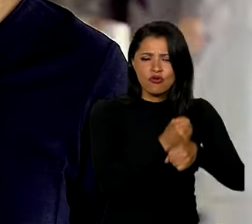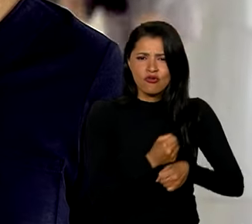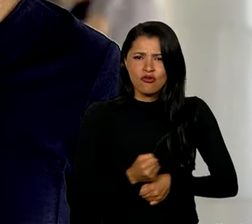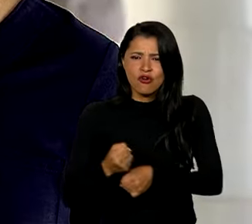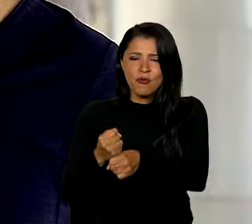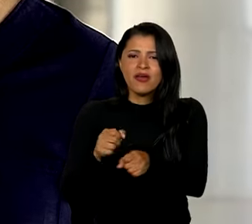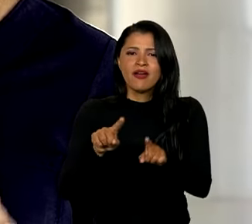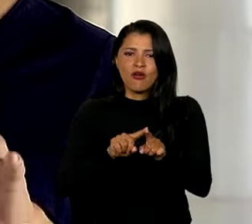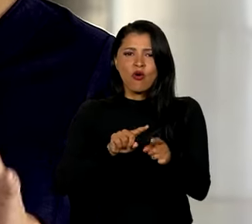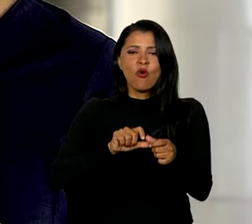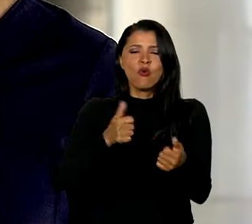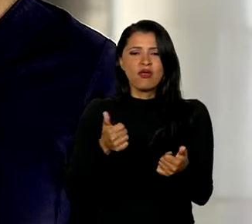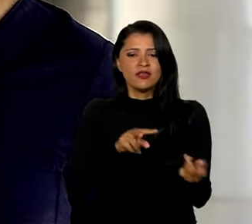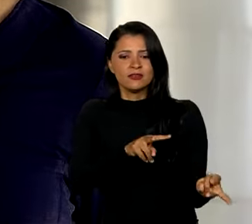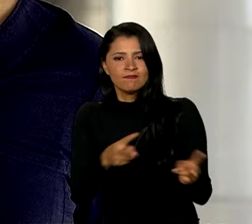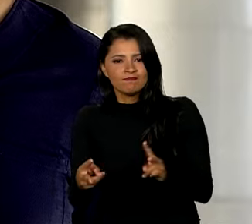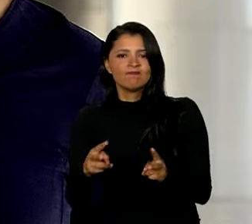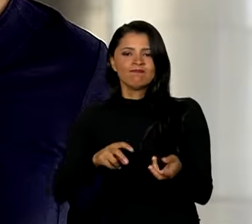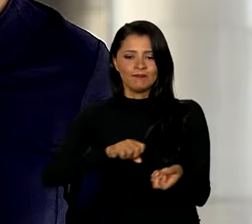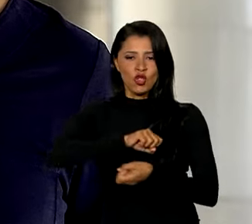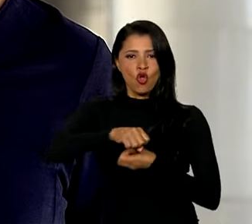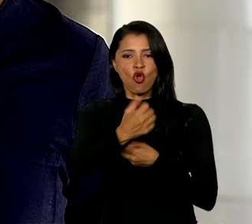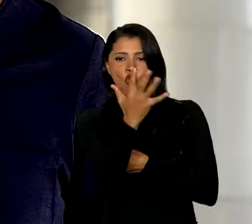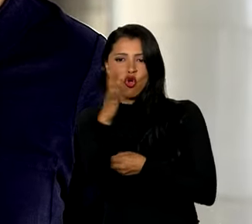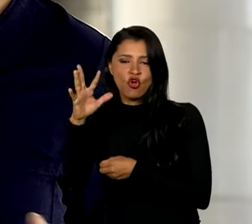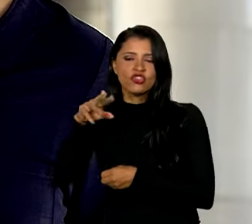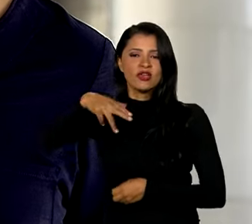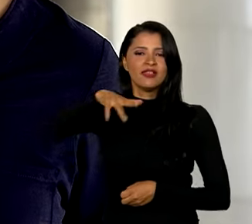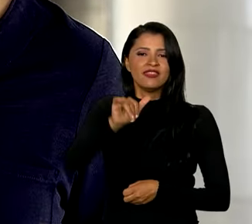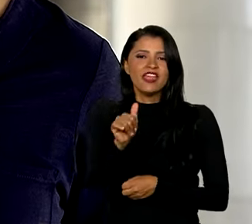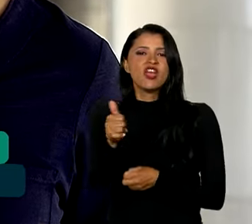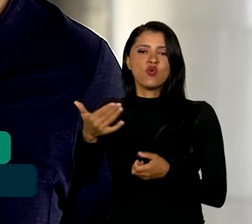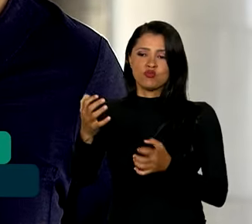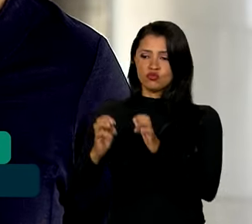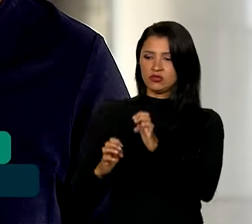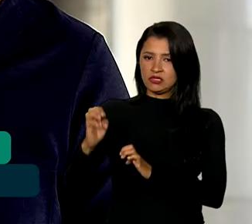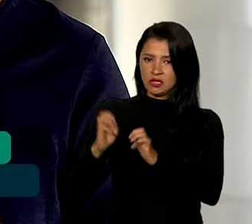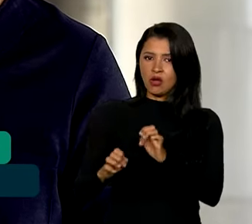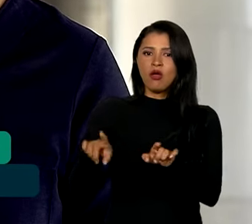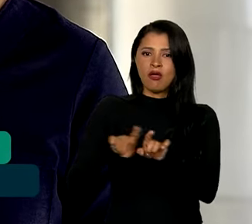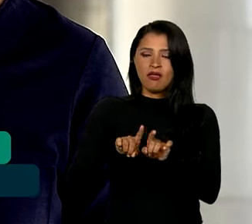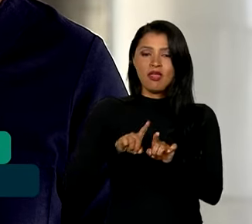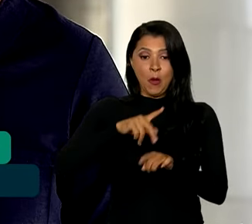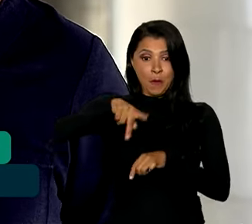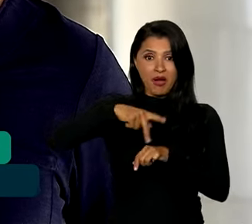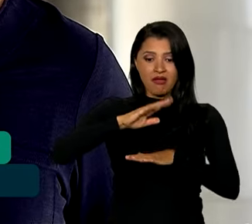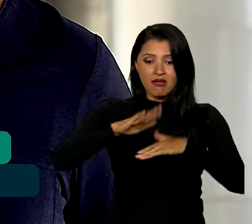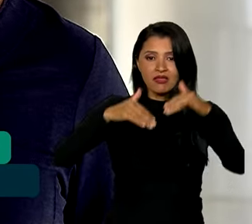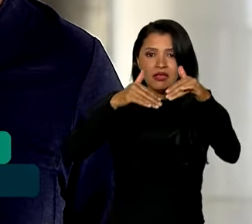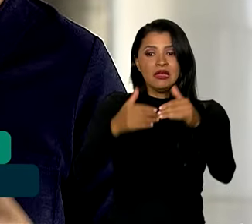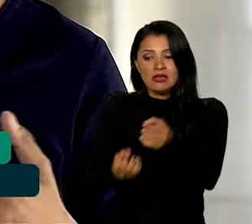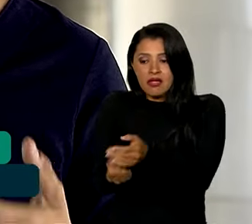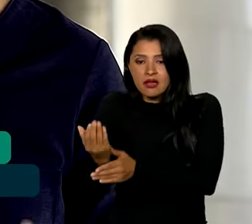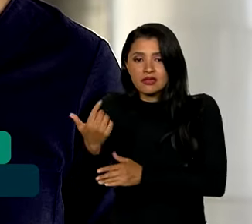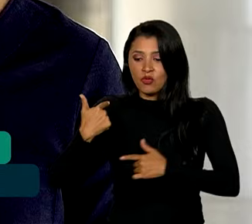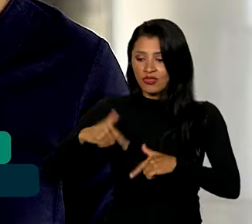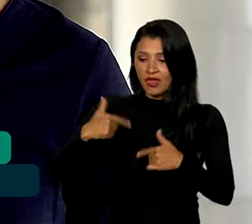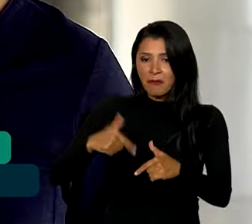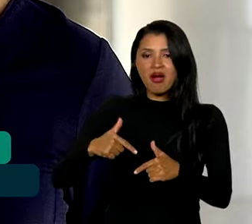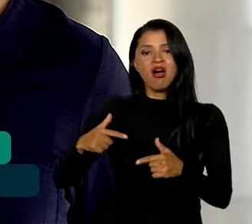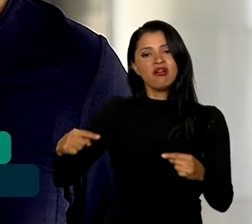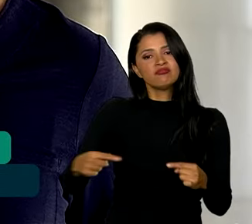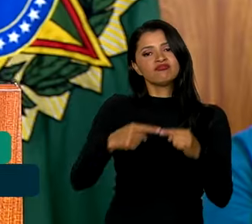transição ecológica, neo-industrialização, crescimento do país e a geração de empregos de forma